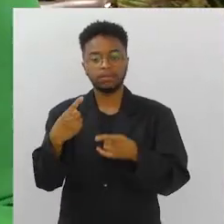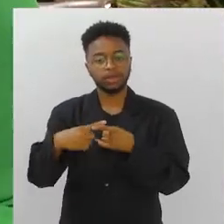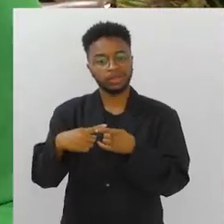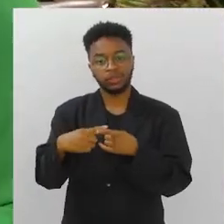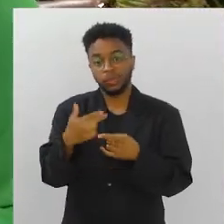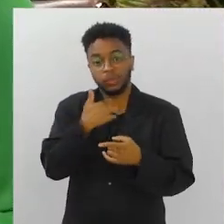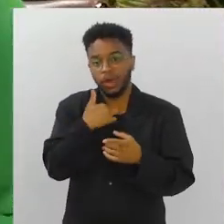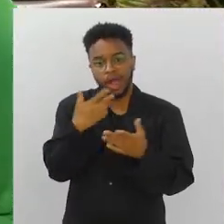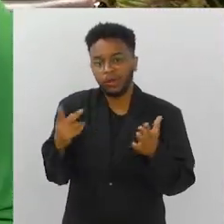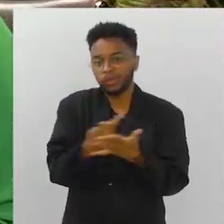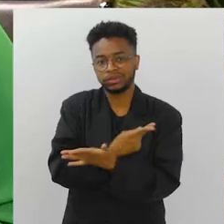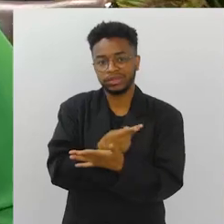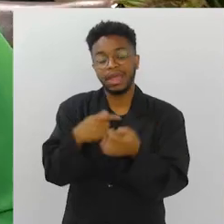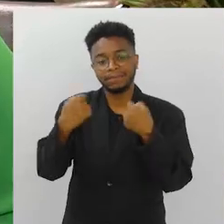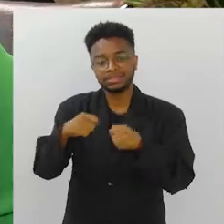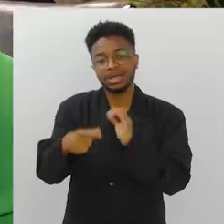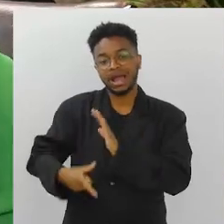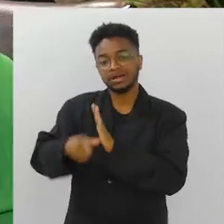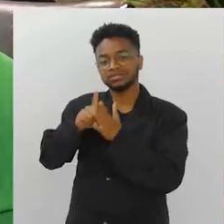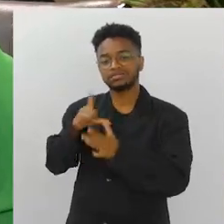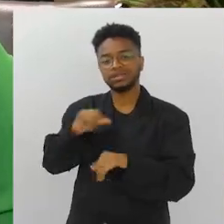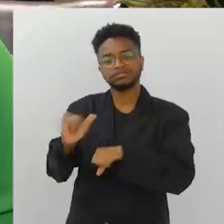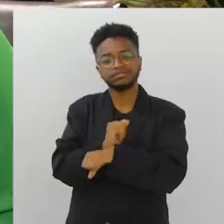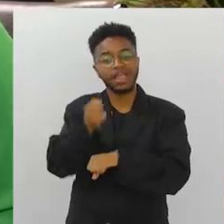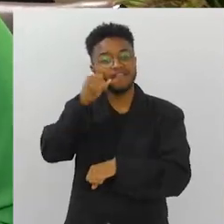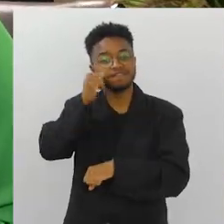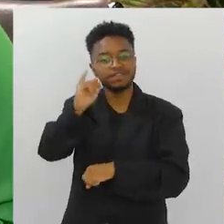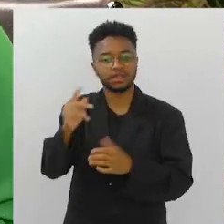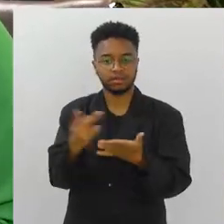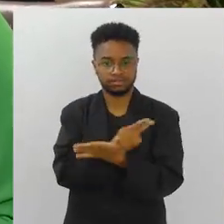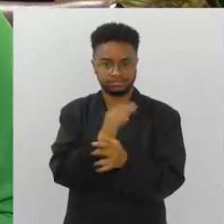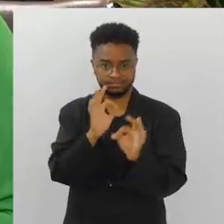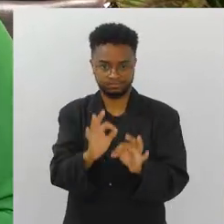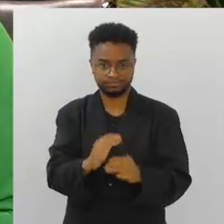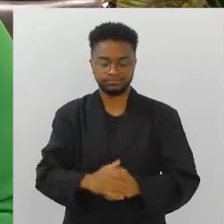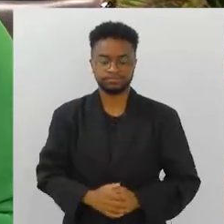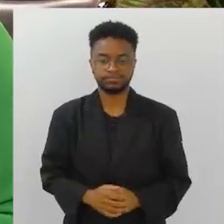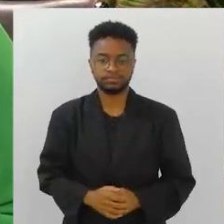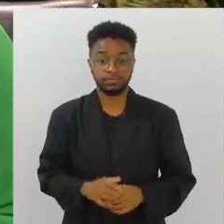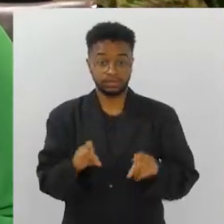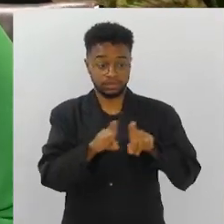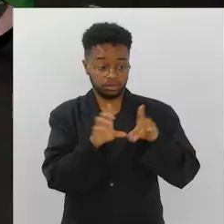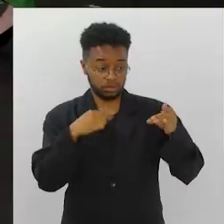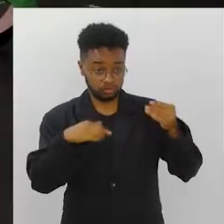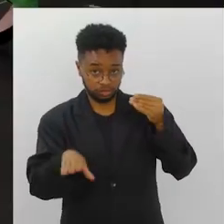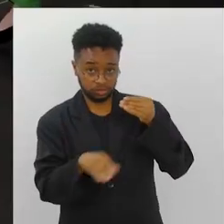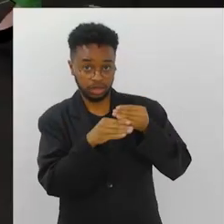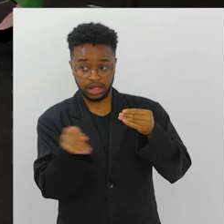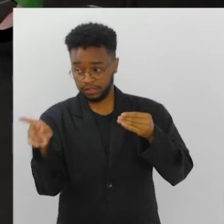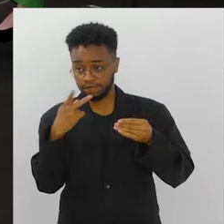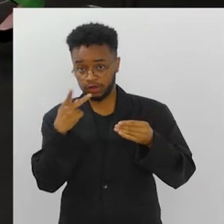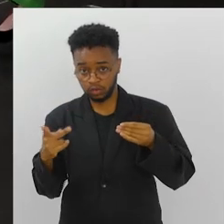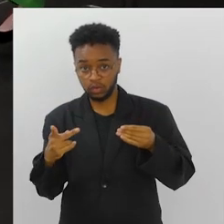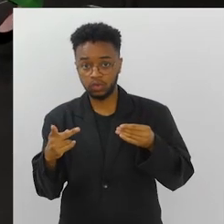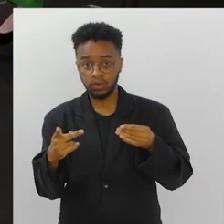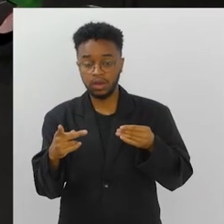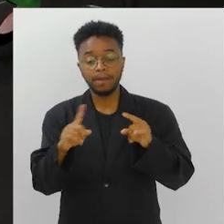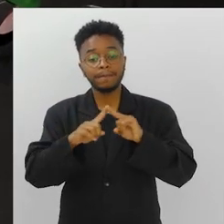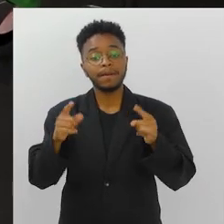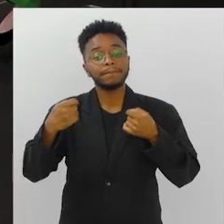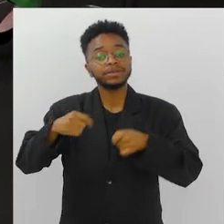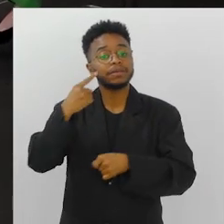acontecido, né? A gente devia ter mecanismos para que não aconteçam. E colaborando com o Márcio e na linha disso tudo que ele falou,